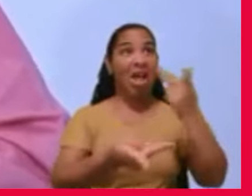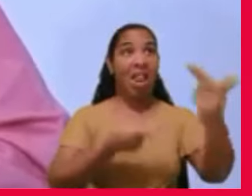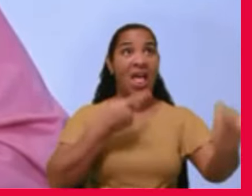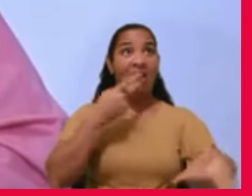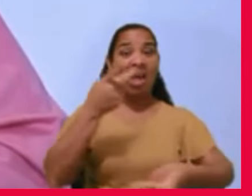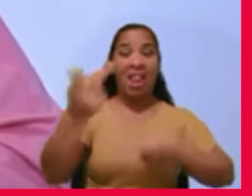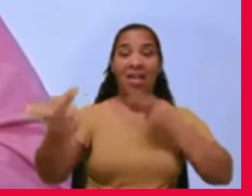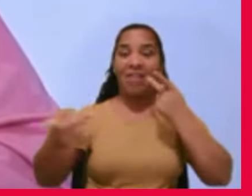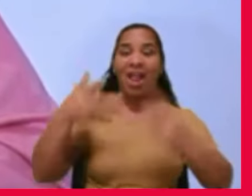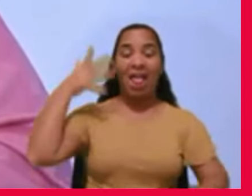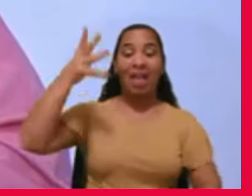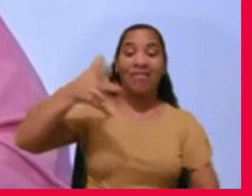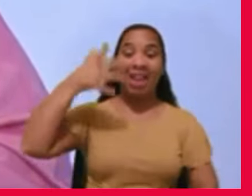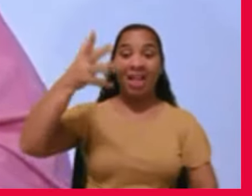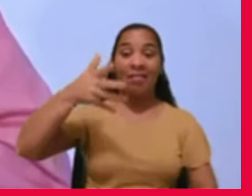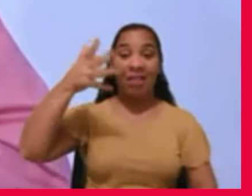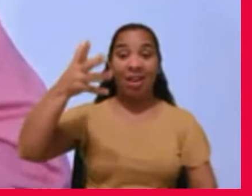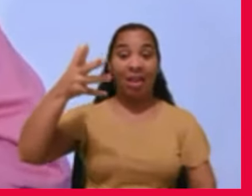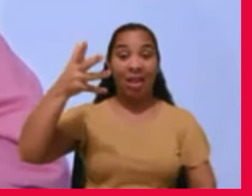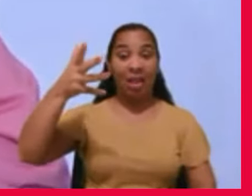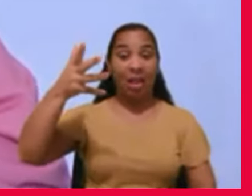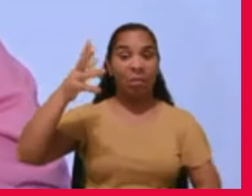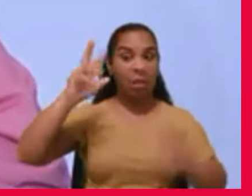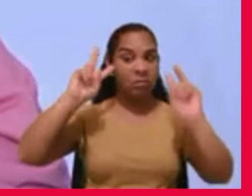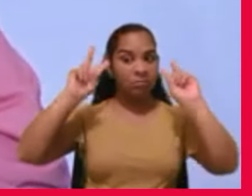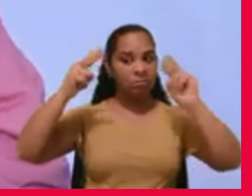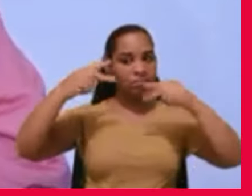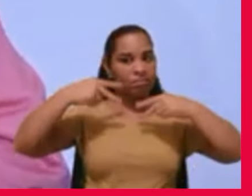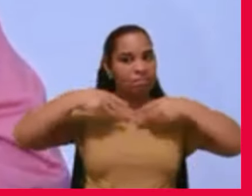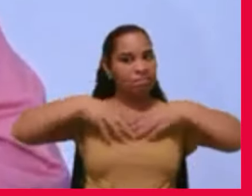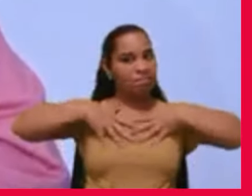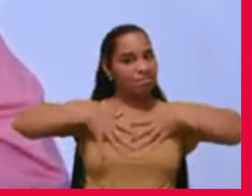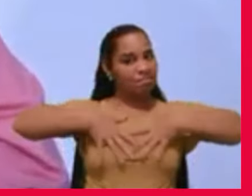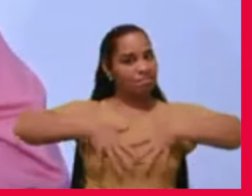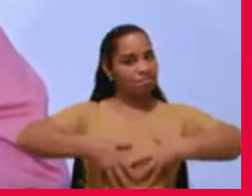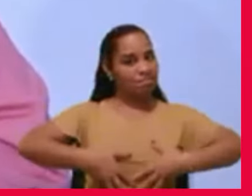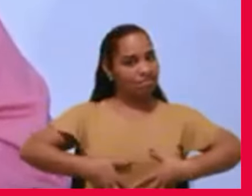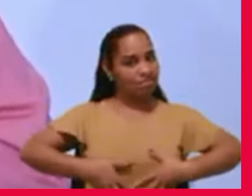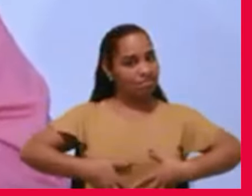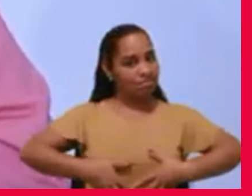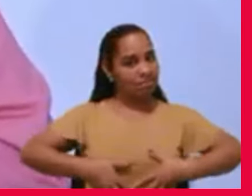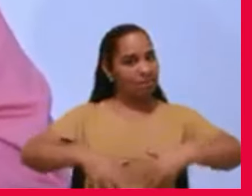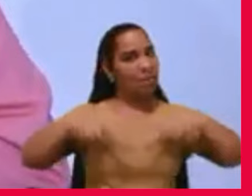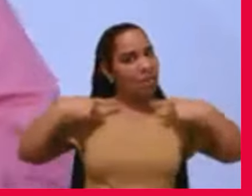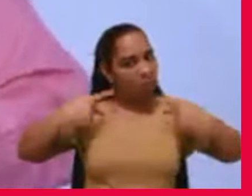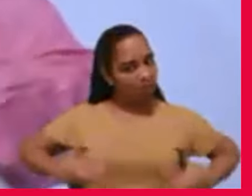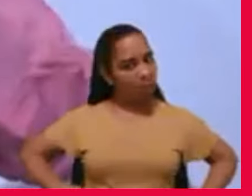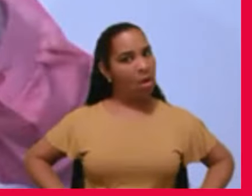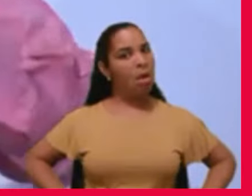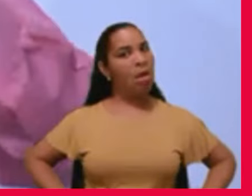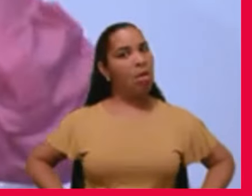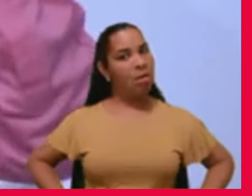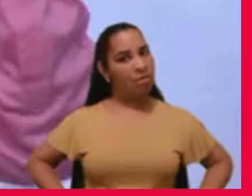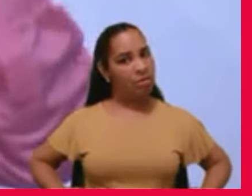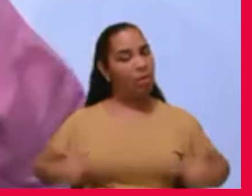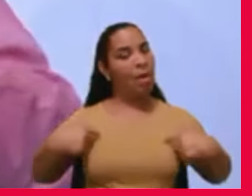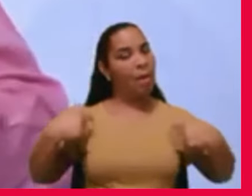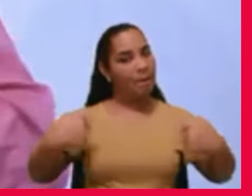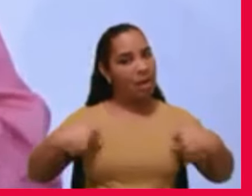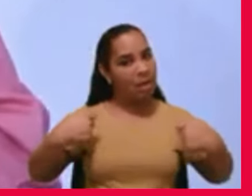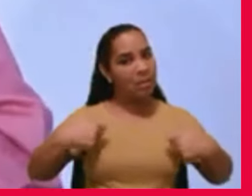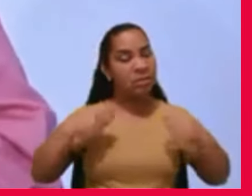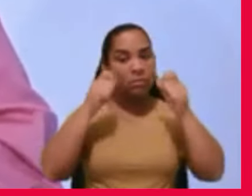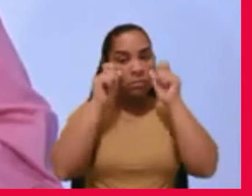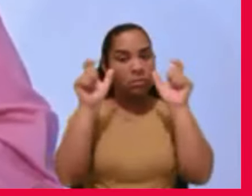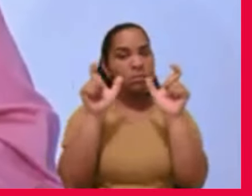para mim, porque eu sou gente, quero evoluir. E, num dia, algo